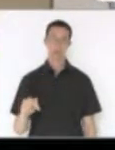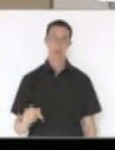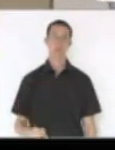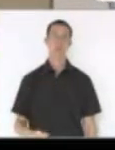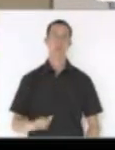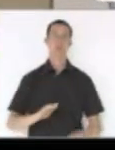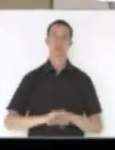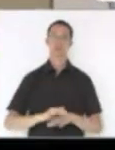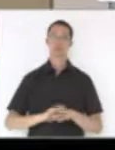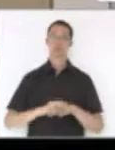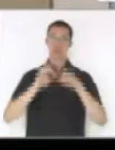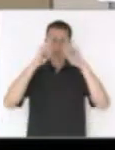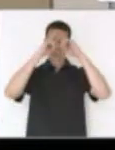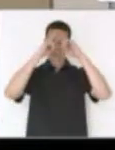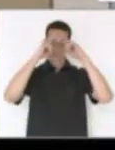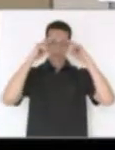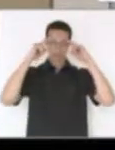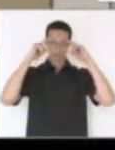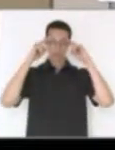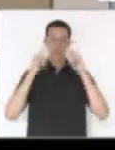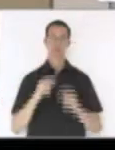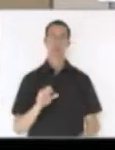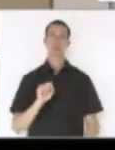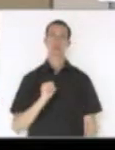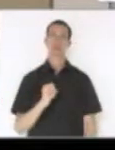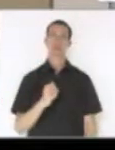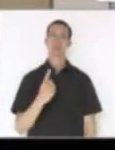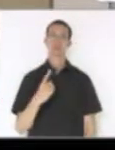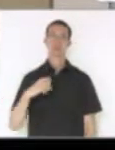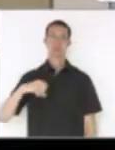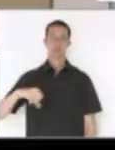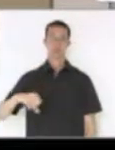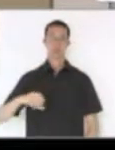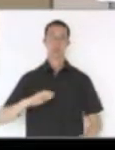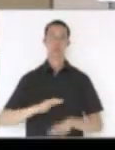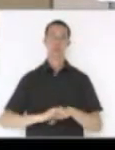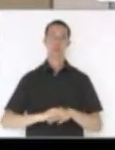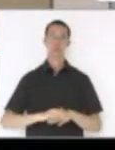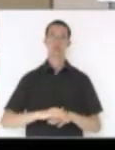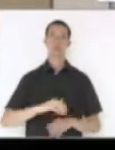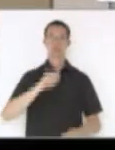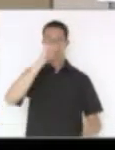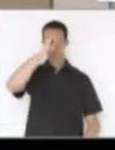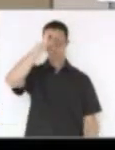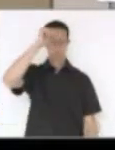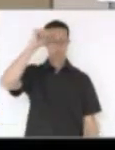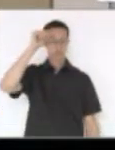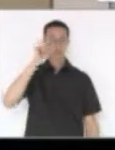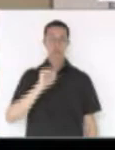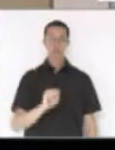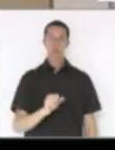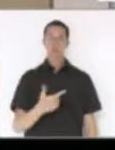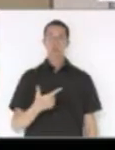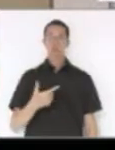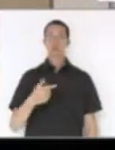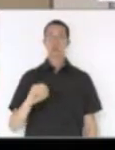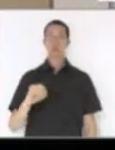do deputado Neldi Sareta, indicação 819, deputado Darcy de Matos, 820, deputado João Amin,